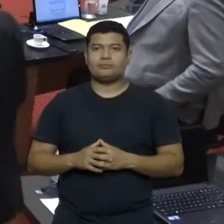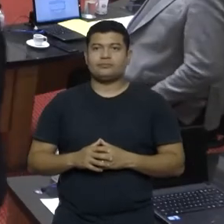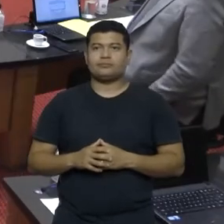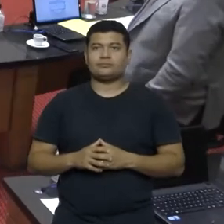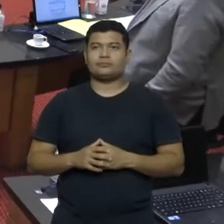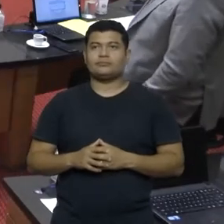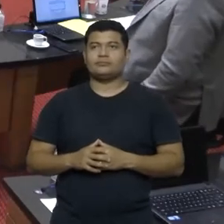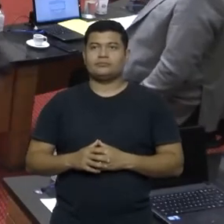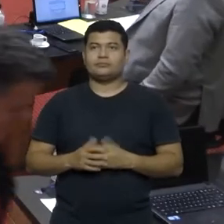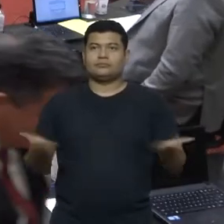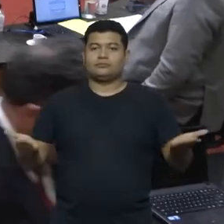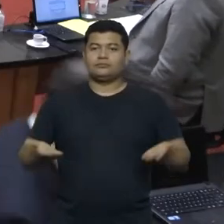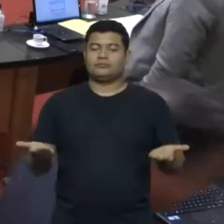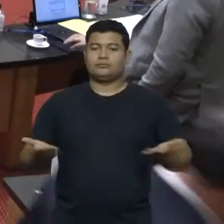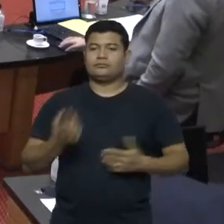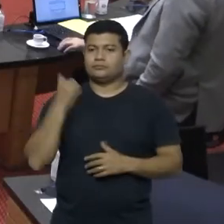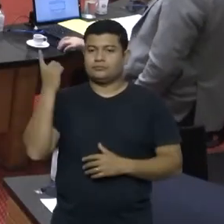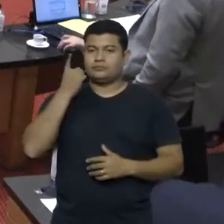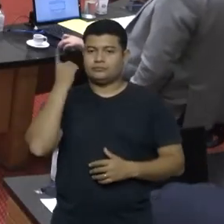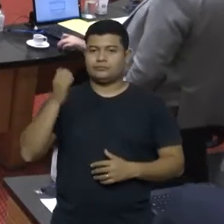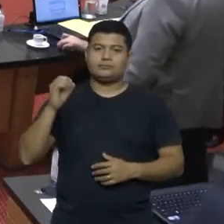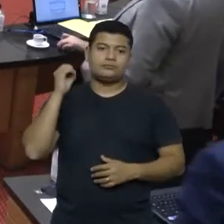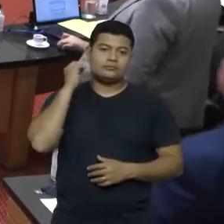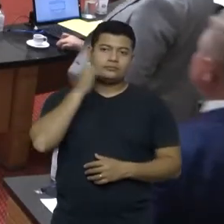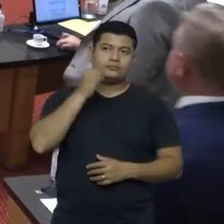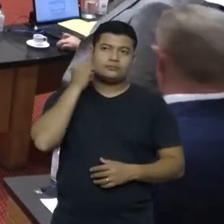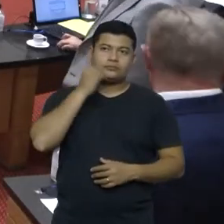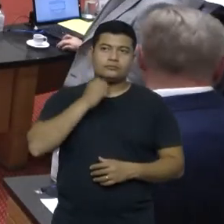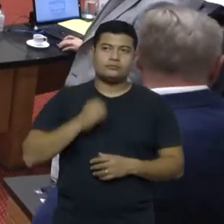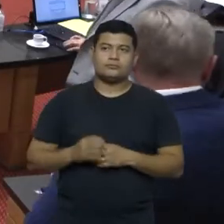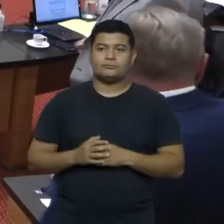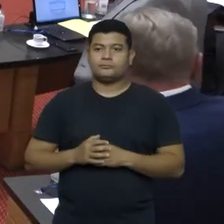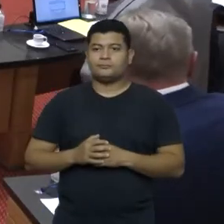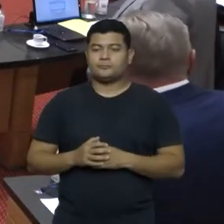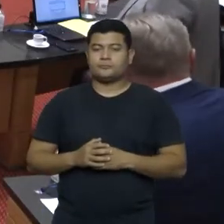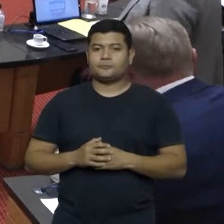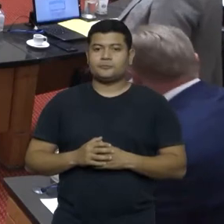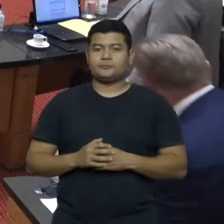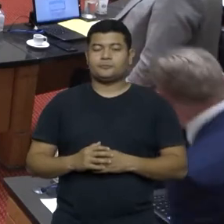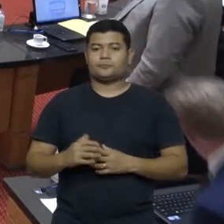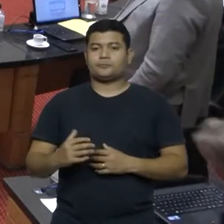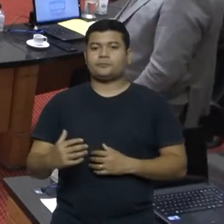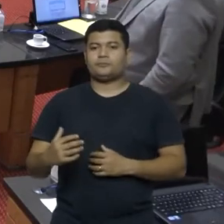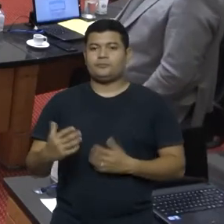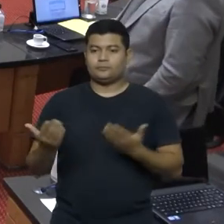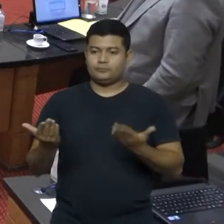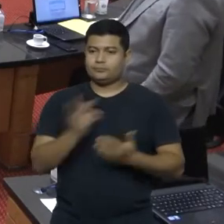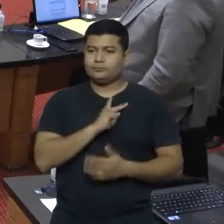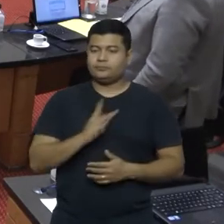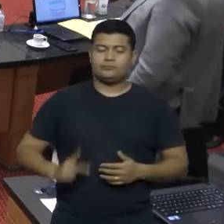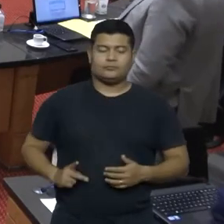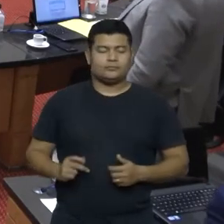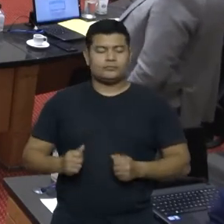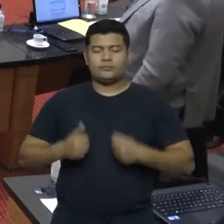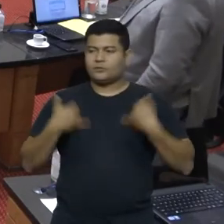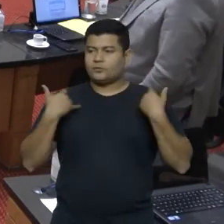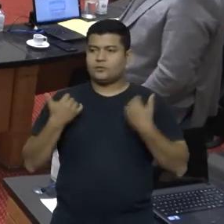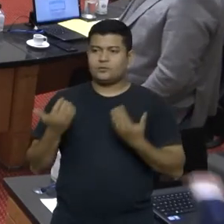Com a palavra, deputado Osmar Vicentino. Senhor presidente, que orgulho e que bonito receber essas lindas